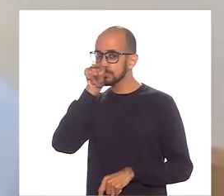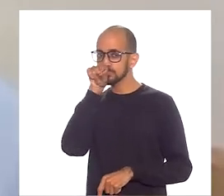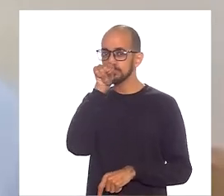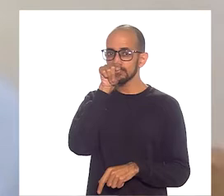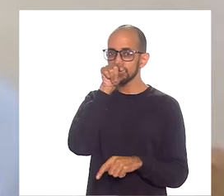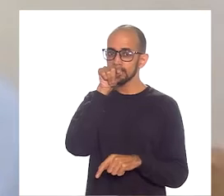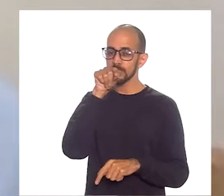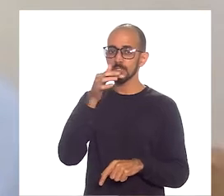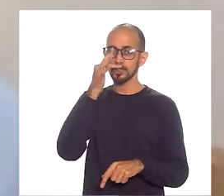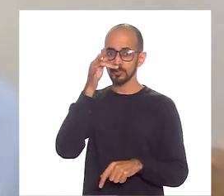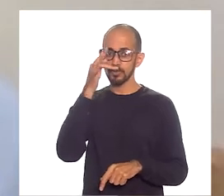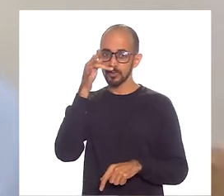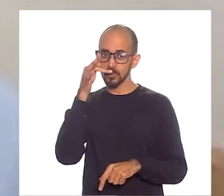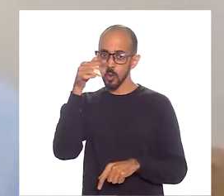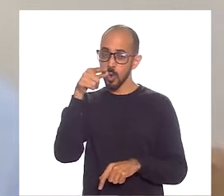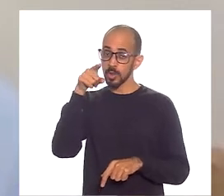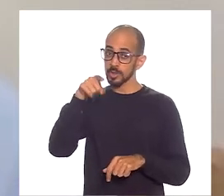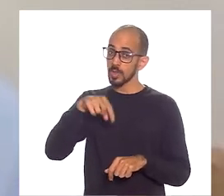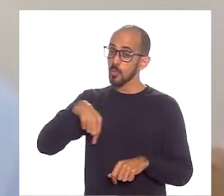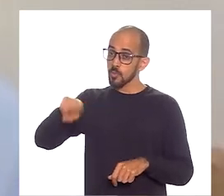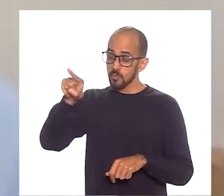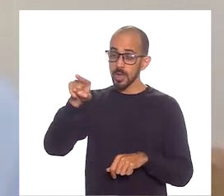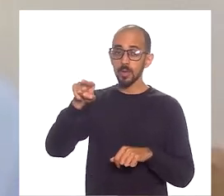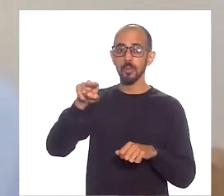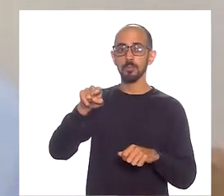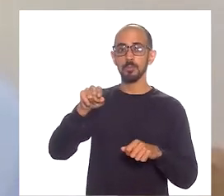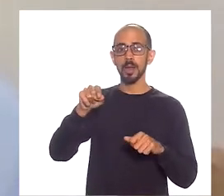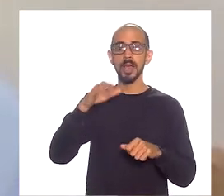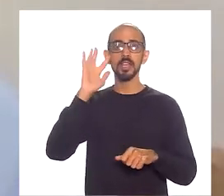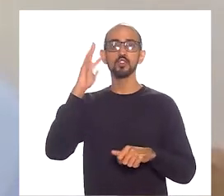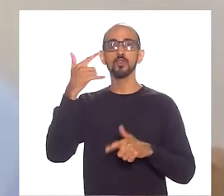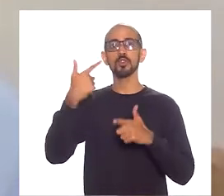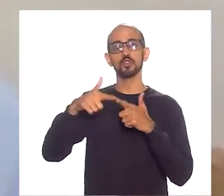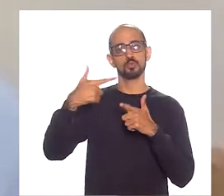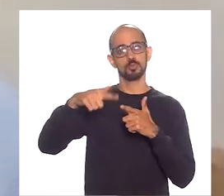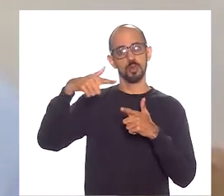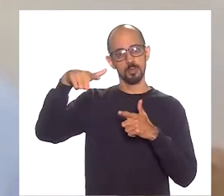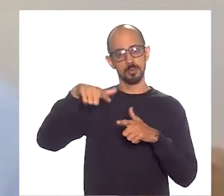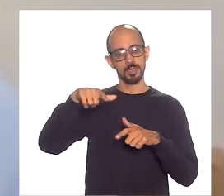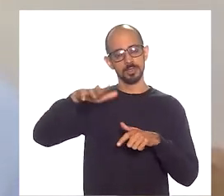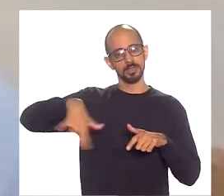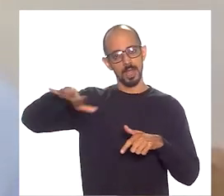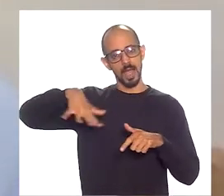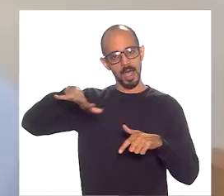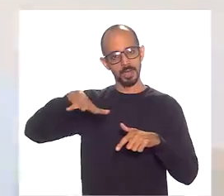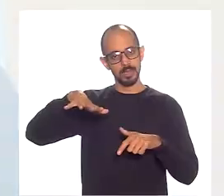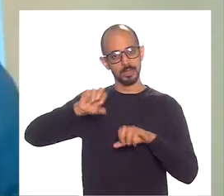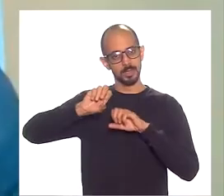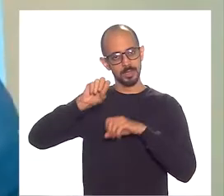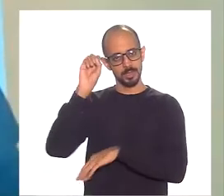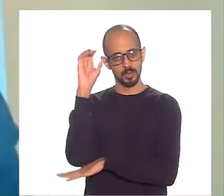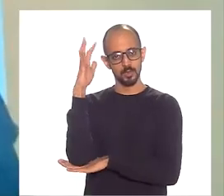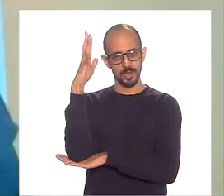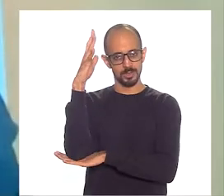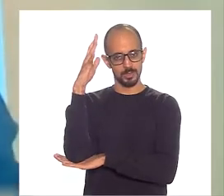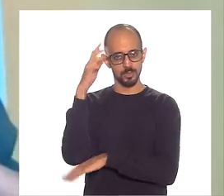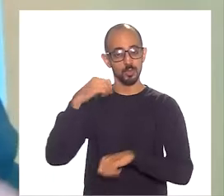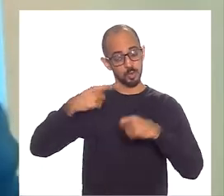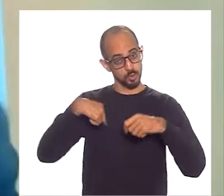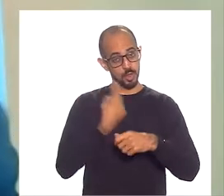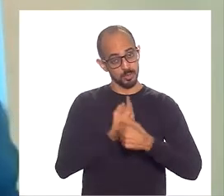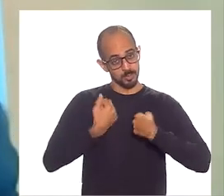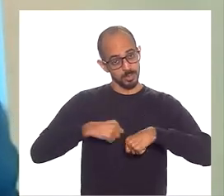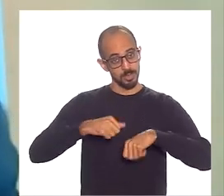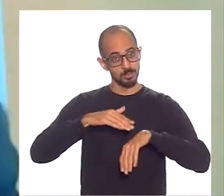invasão escolar na floresta da educação. Nós precisamos de mais beija-flores, que eles venham mais. Graziella, como é que está